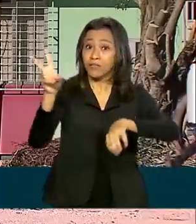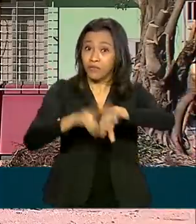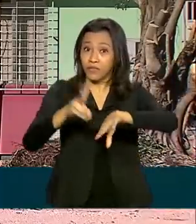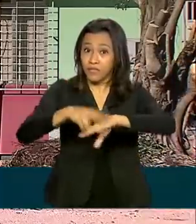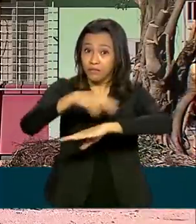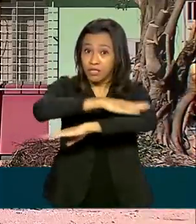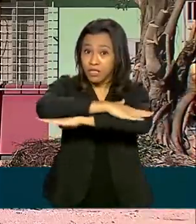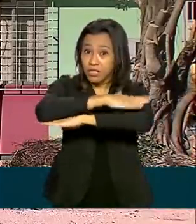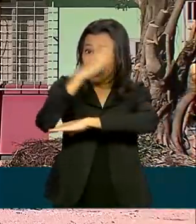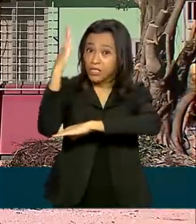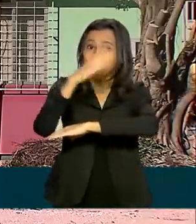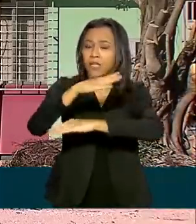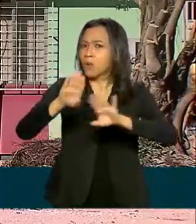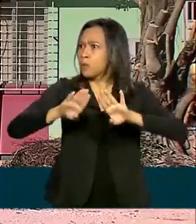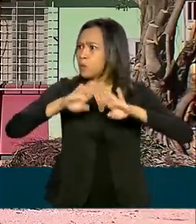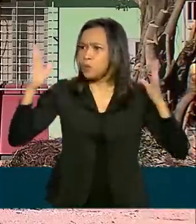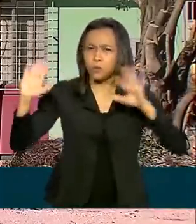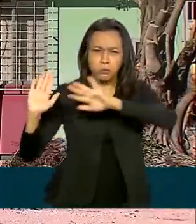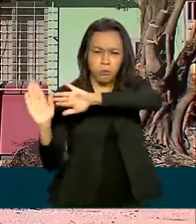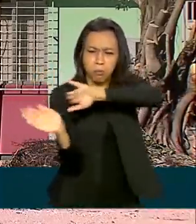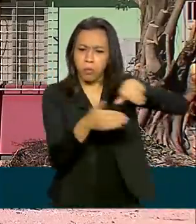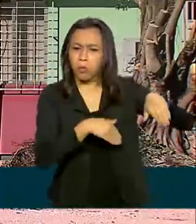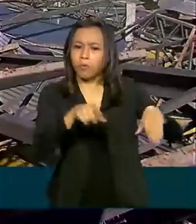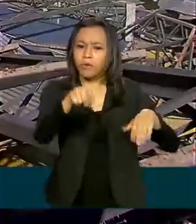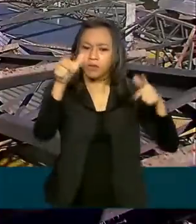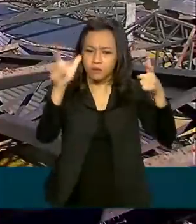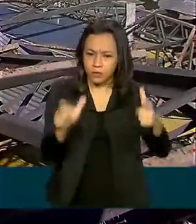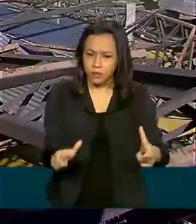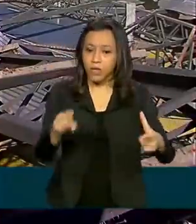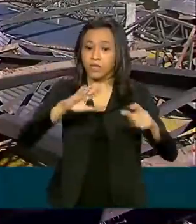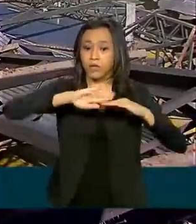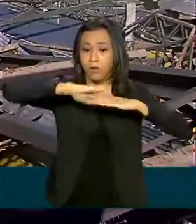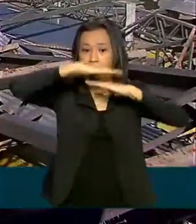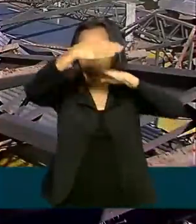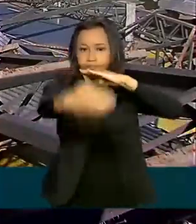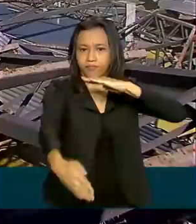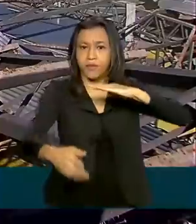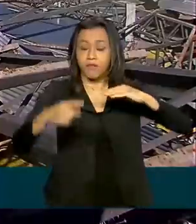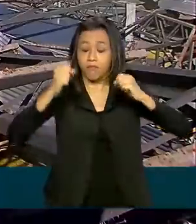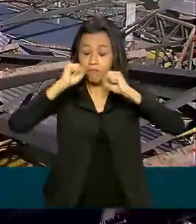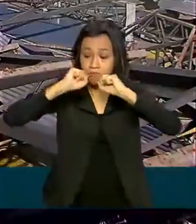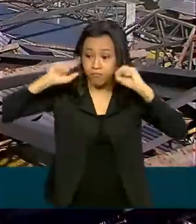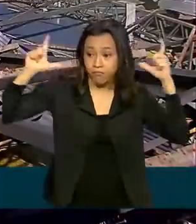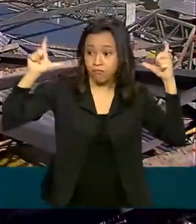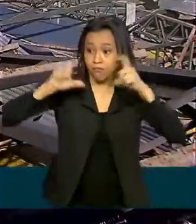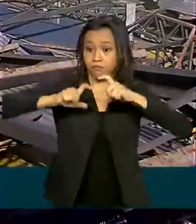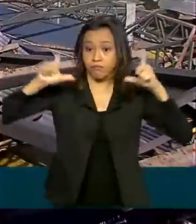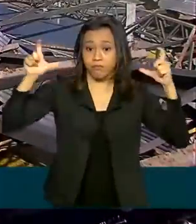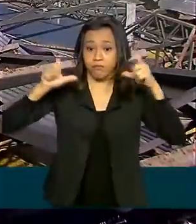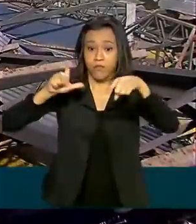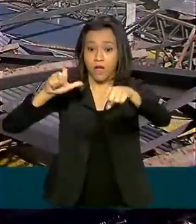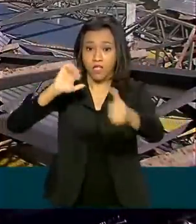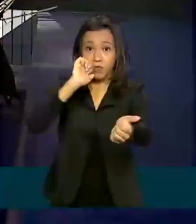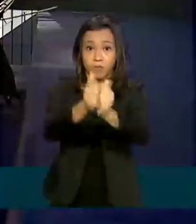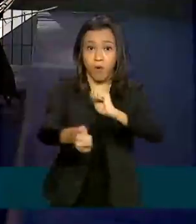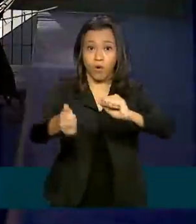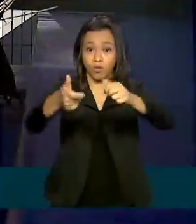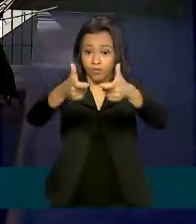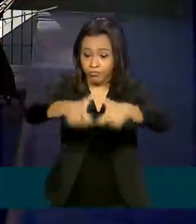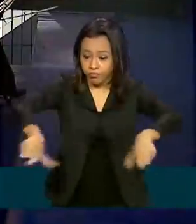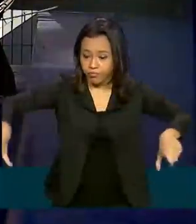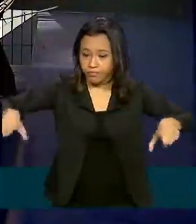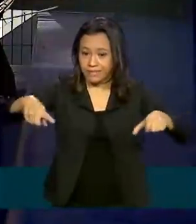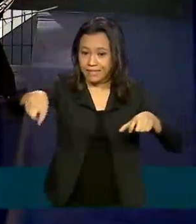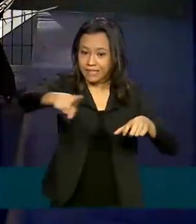E na delegacia, apenas uma lona protege o local. Mas a imagem mais chocante é a do ginásio esportivo. A